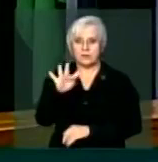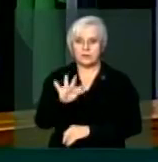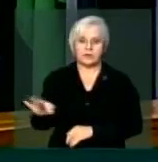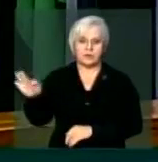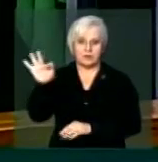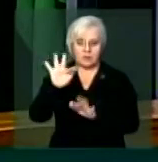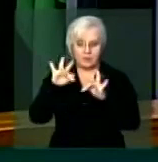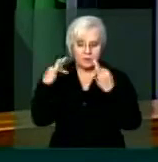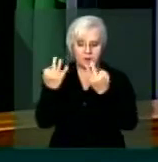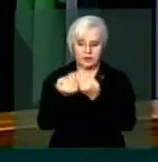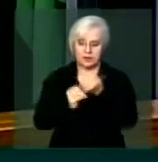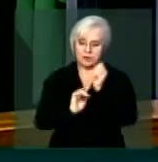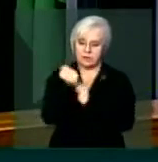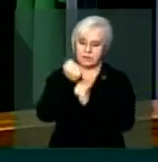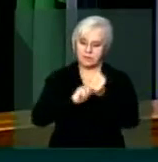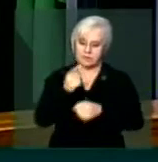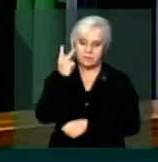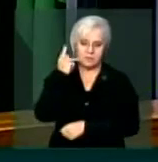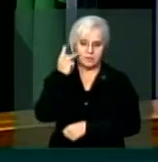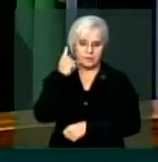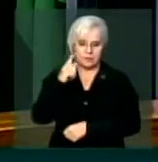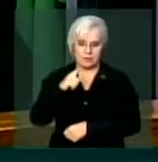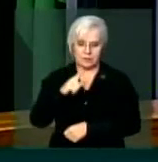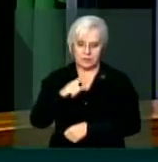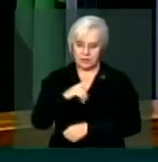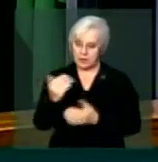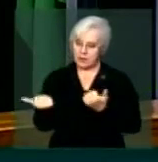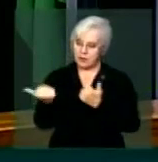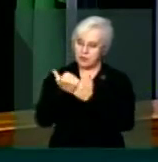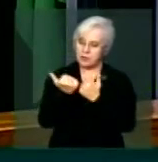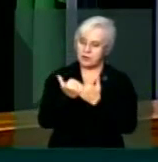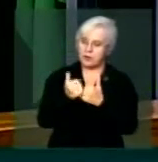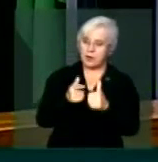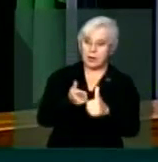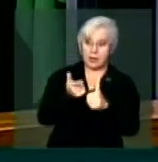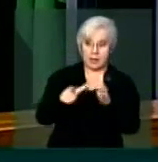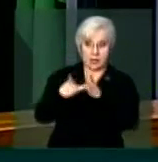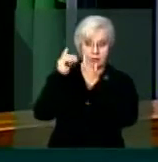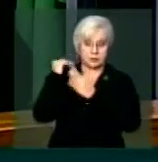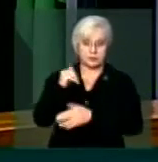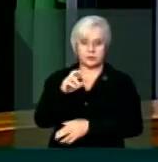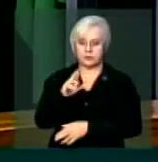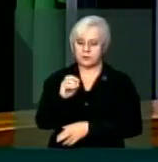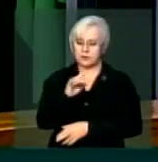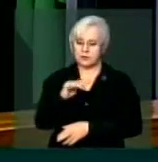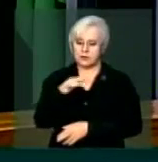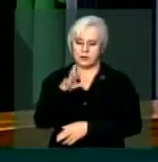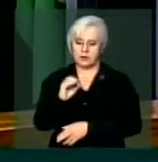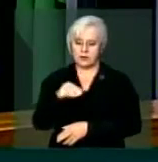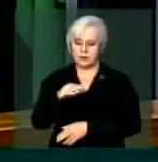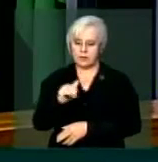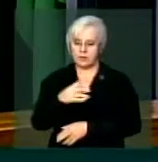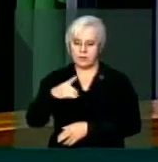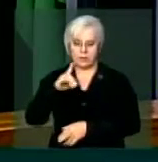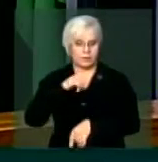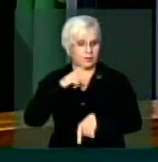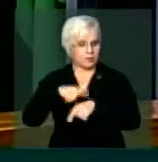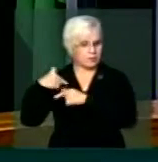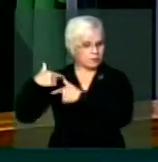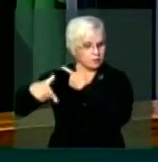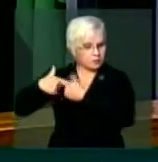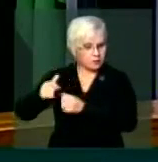Indústria do Ceará. Ele está substituindo, substituindo ao empresário Roberto Macedo, que através do seu período,